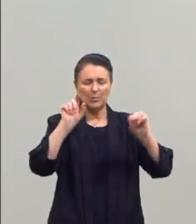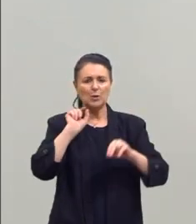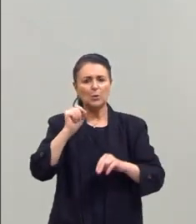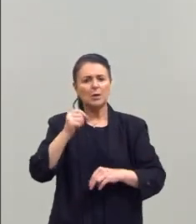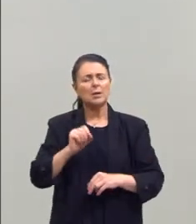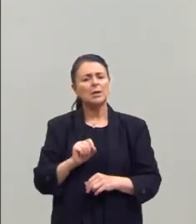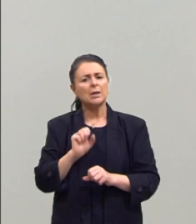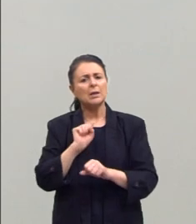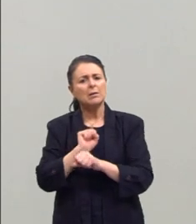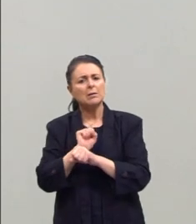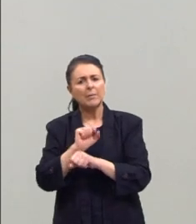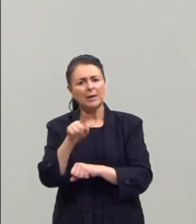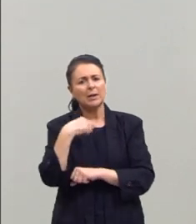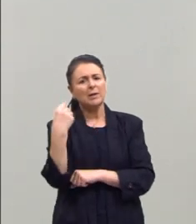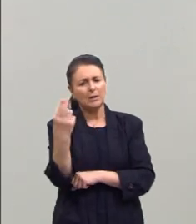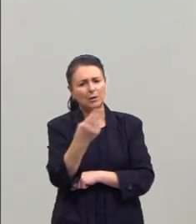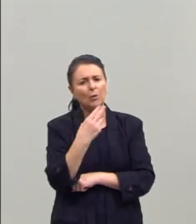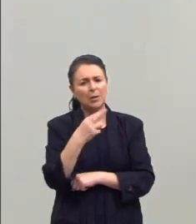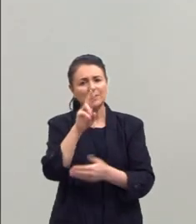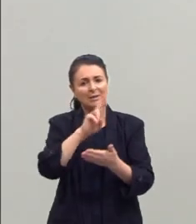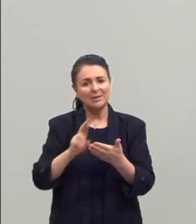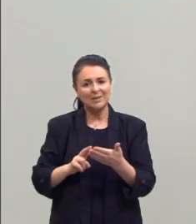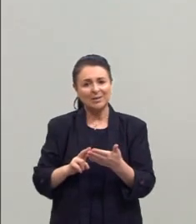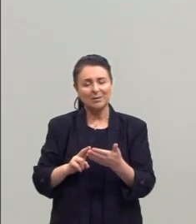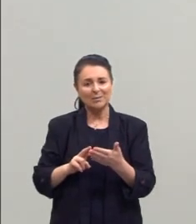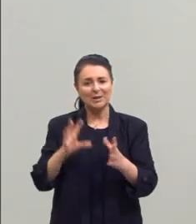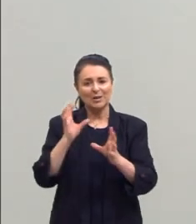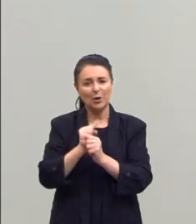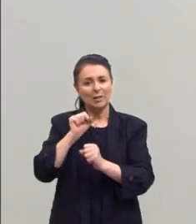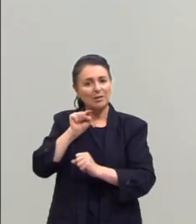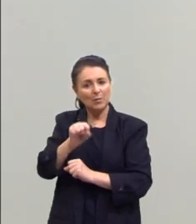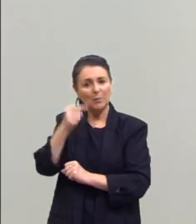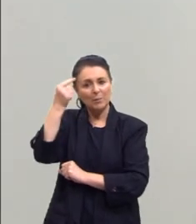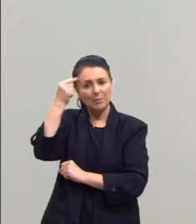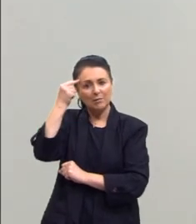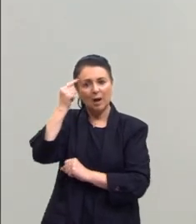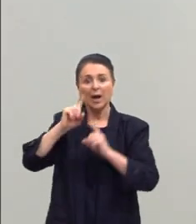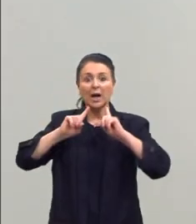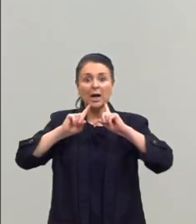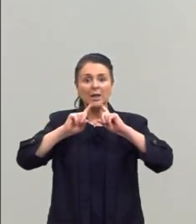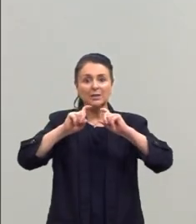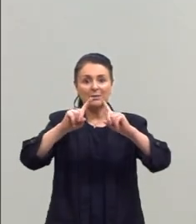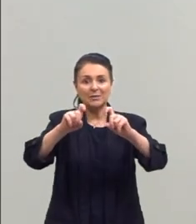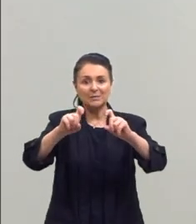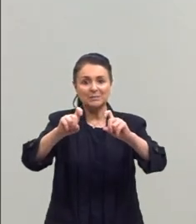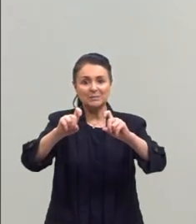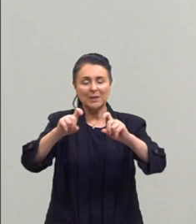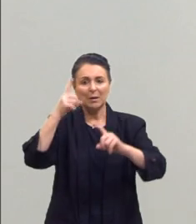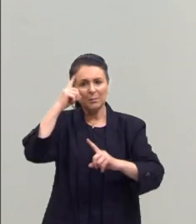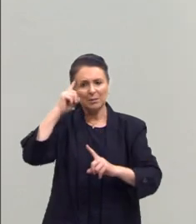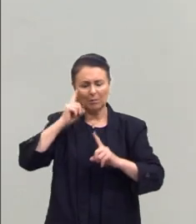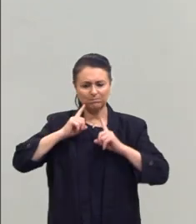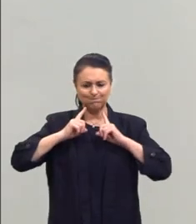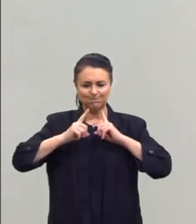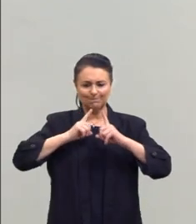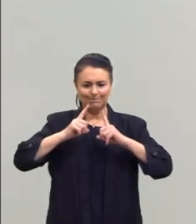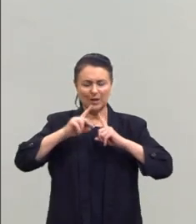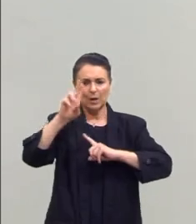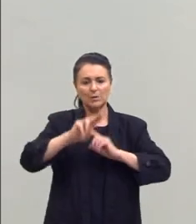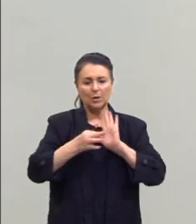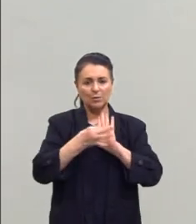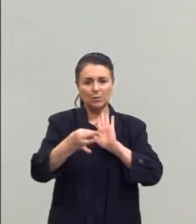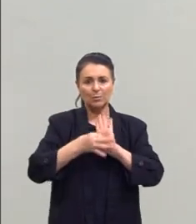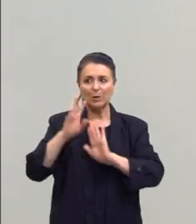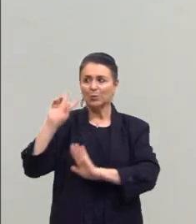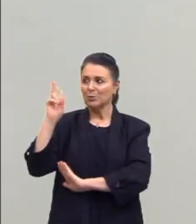se espera de nós nessa redação, para que ela seja nota mil, é pensar criticamente. Então, pensar criticamente é usar os argumentos